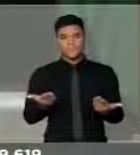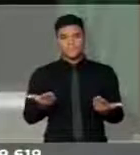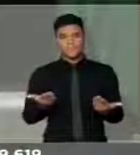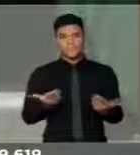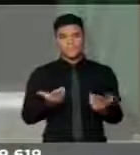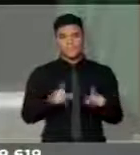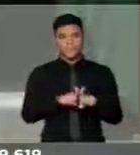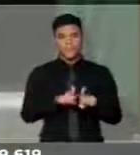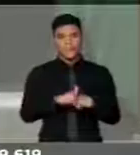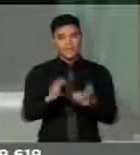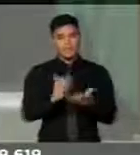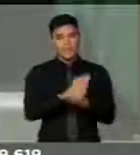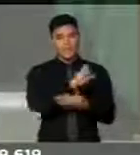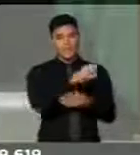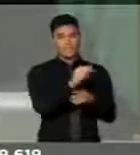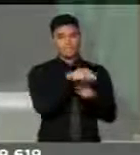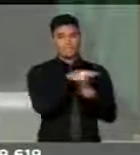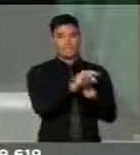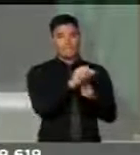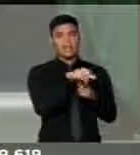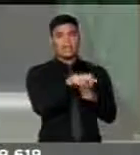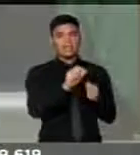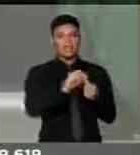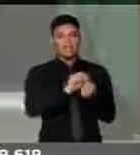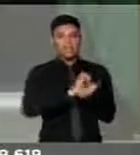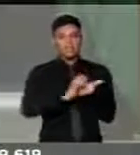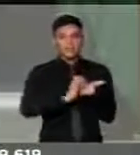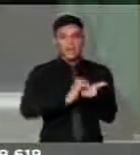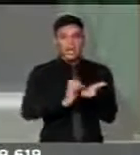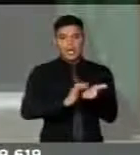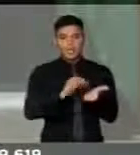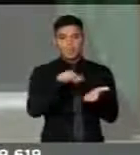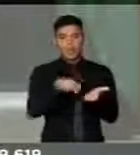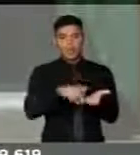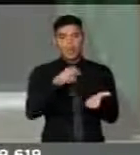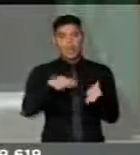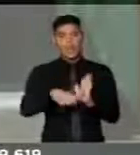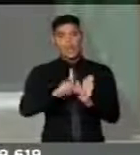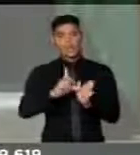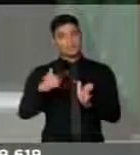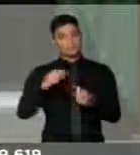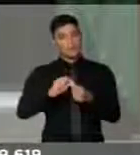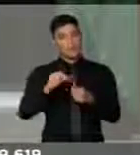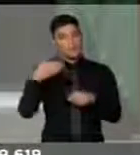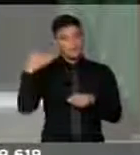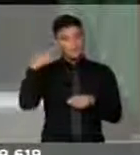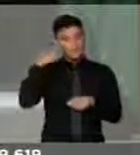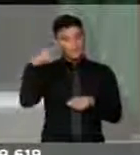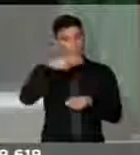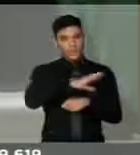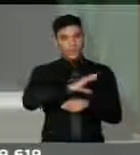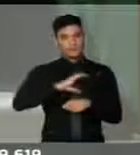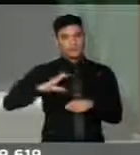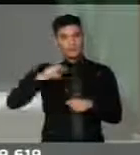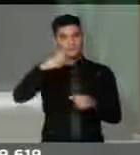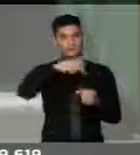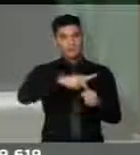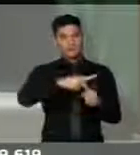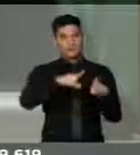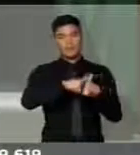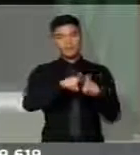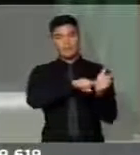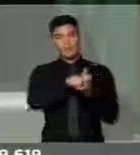Janaína Pascoal, então, fez uma conta. Ela que não acompanhou a CPI da Petrobras, nem a operação Lava